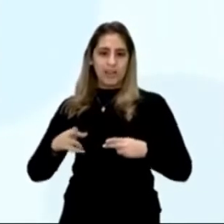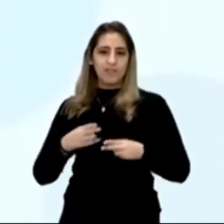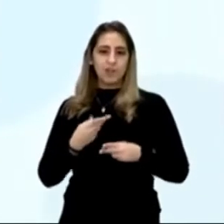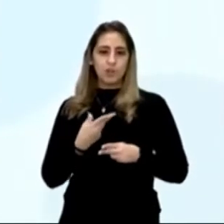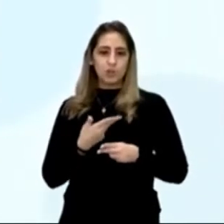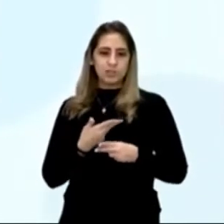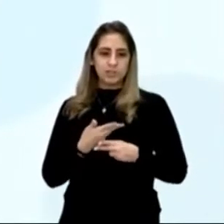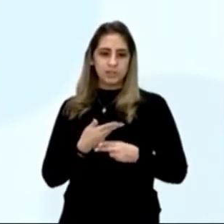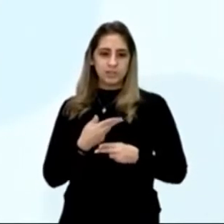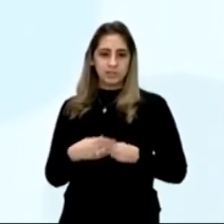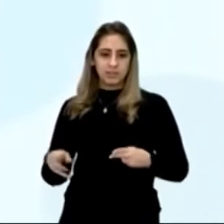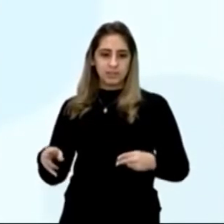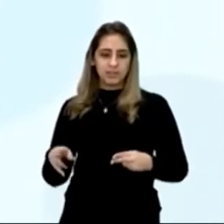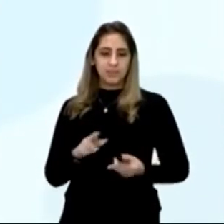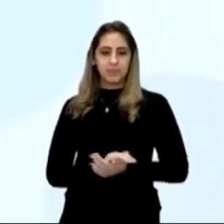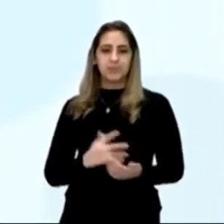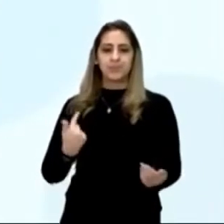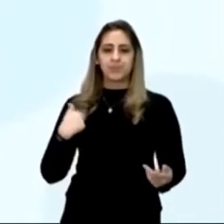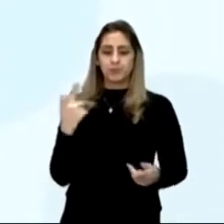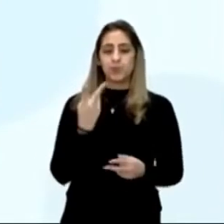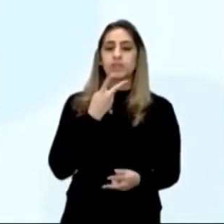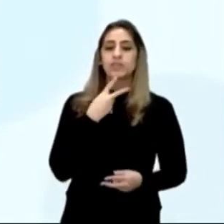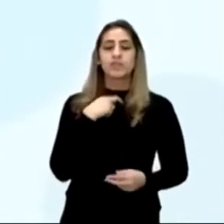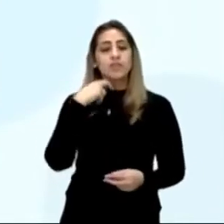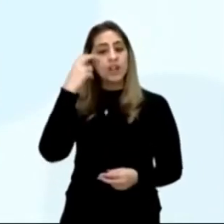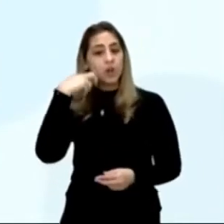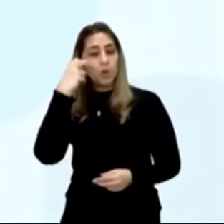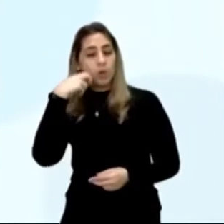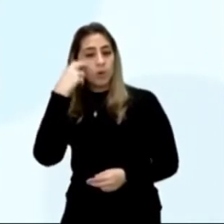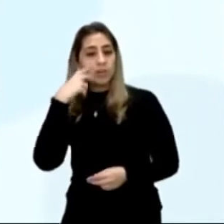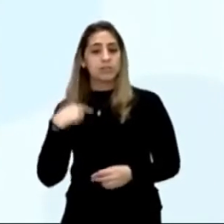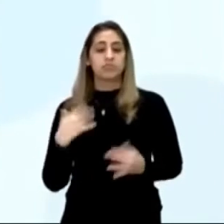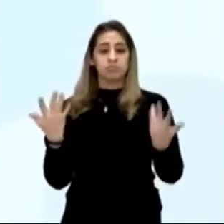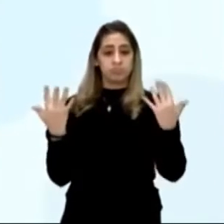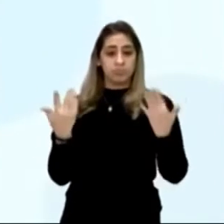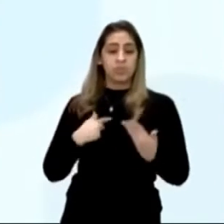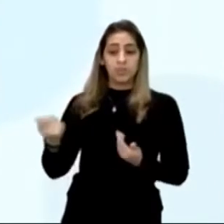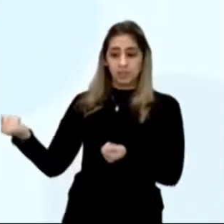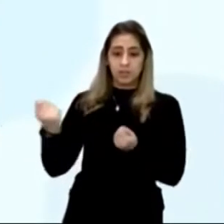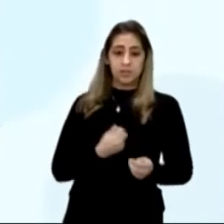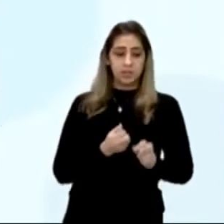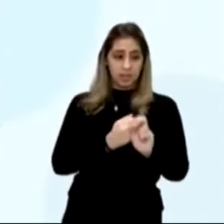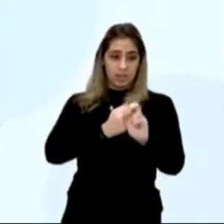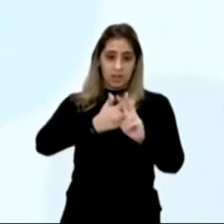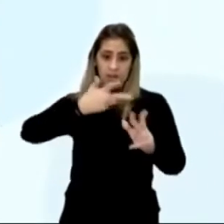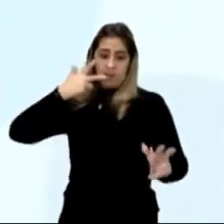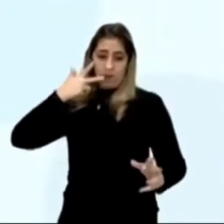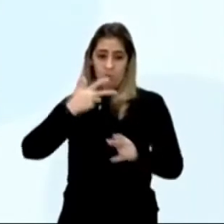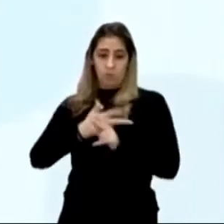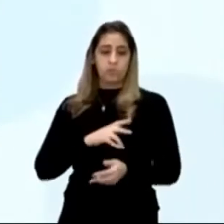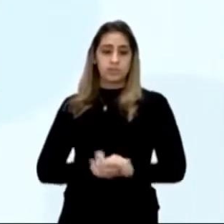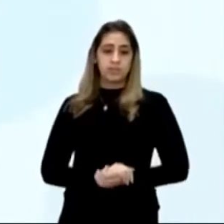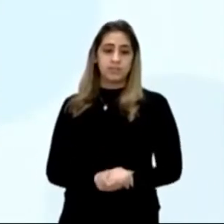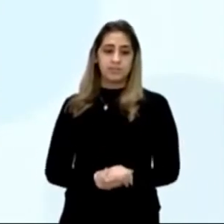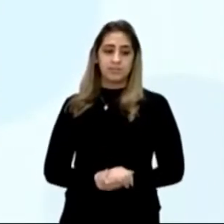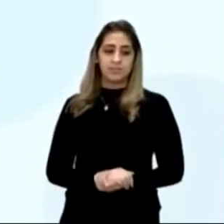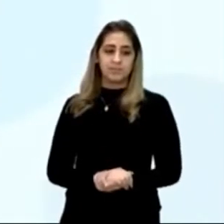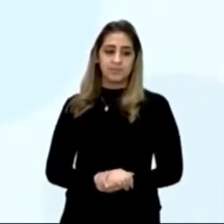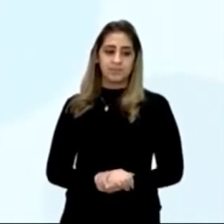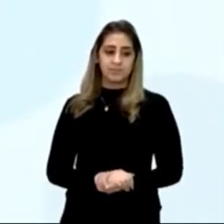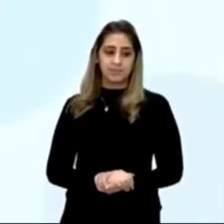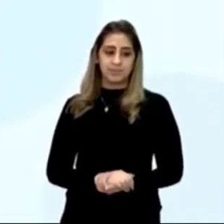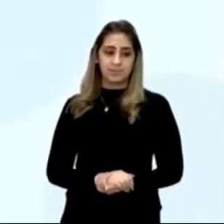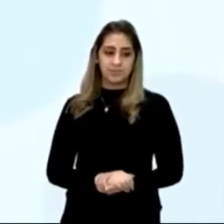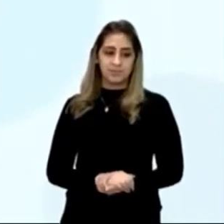sem coisa alguma, que lhes cobrisse suas vergonhas, nas mãos, traziam arcos com suas setas, vinham todos